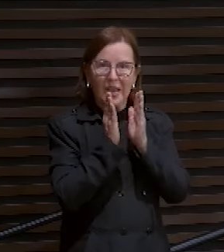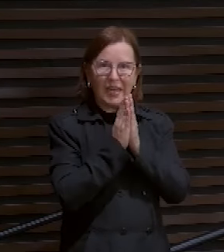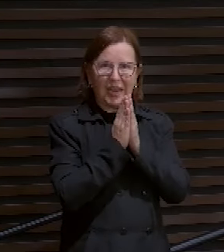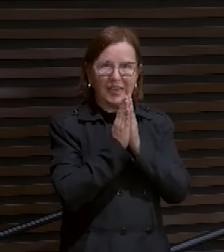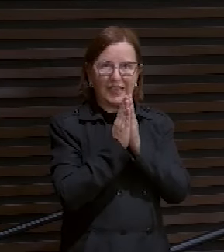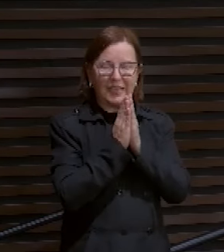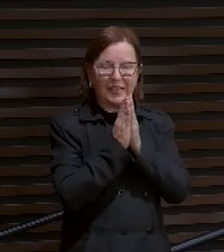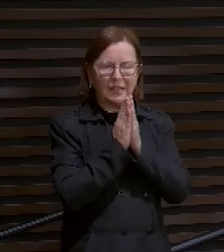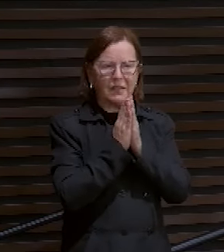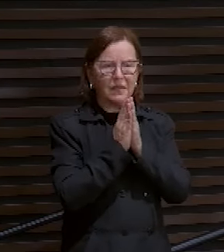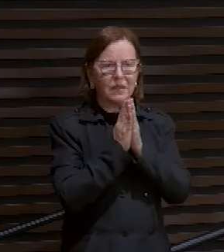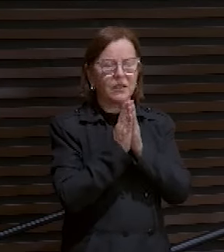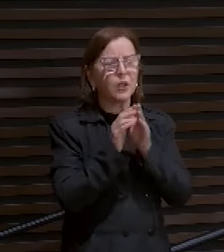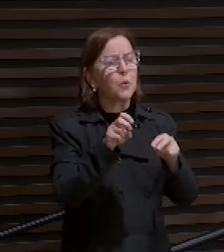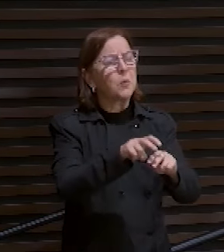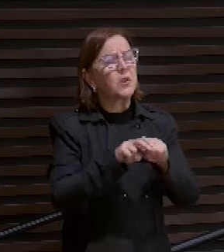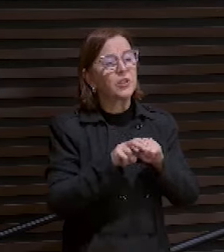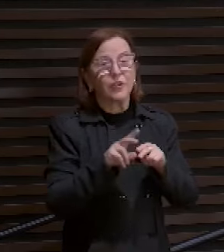Orar para quê?